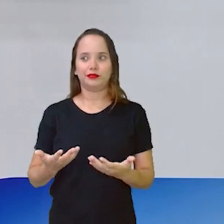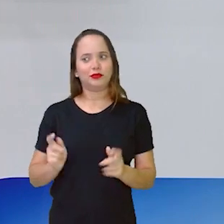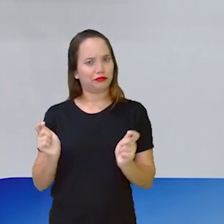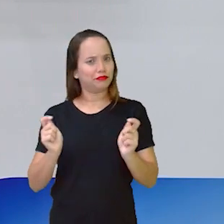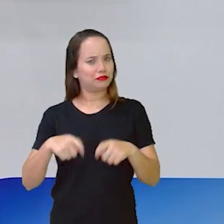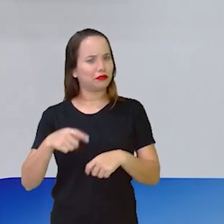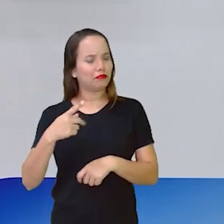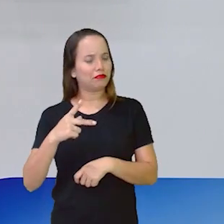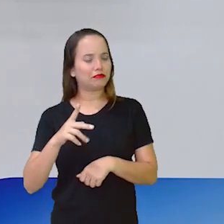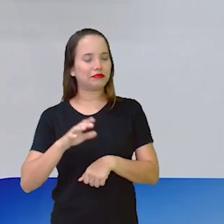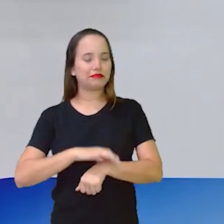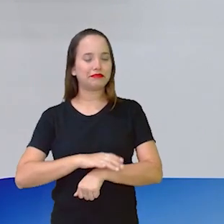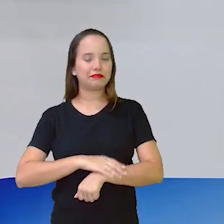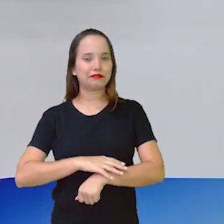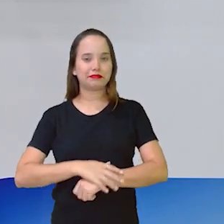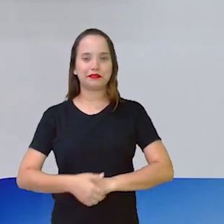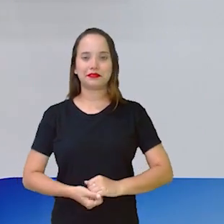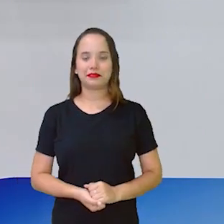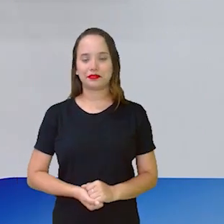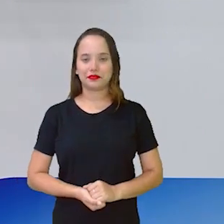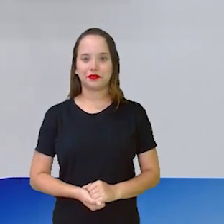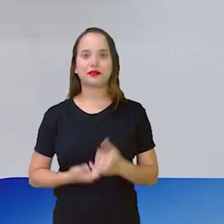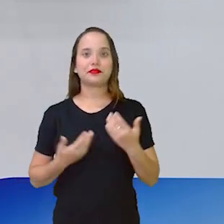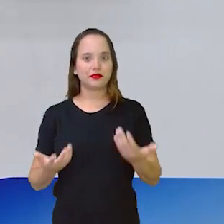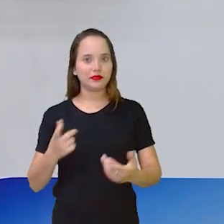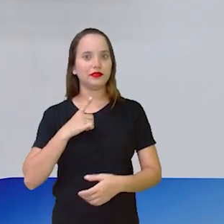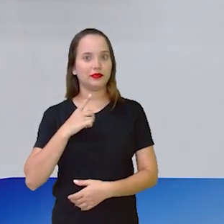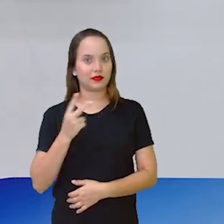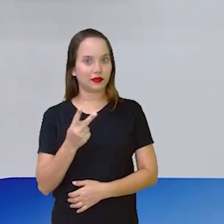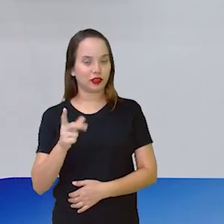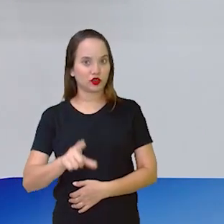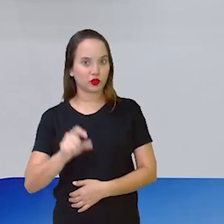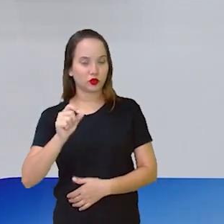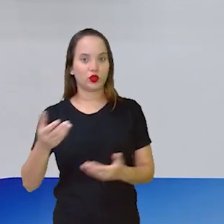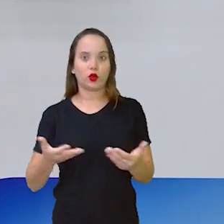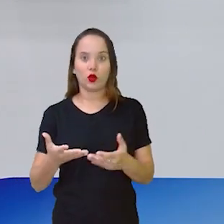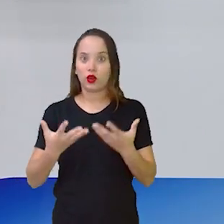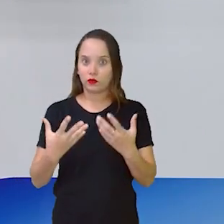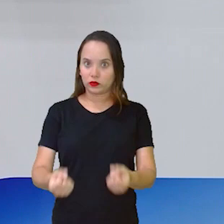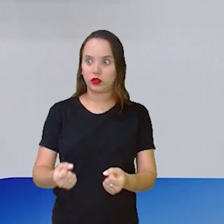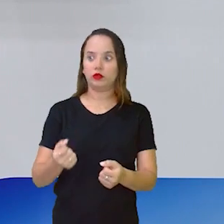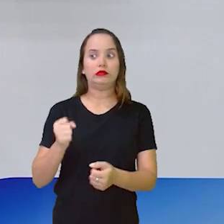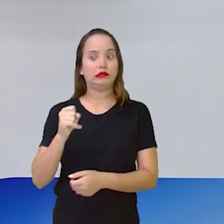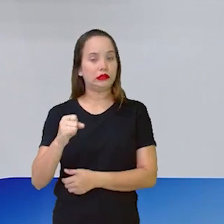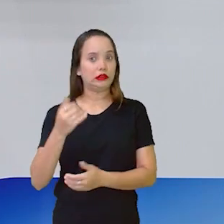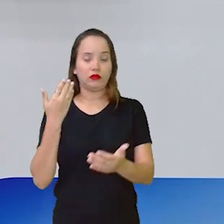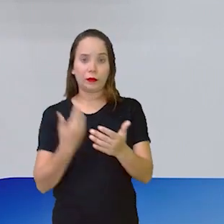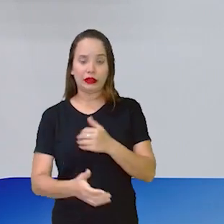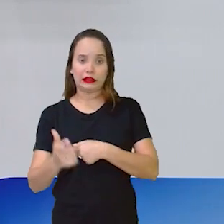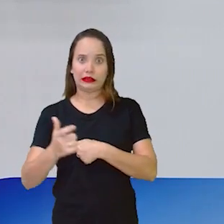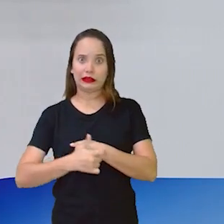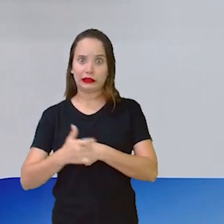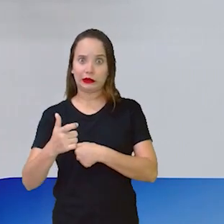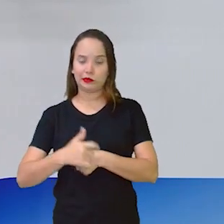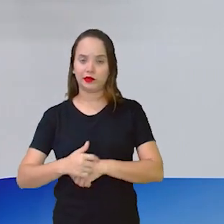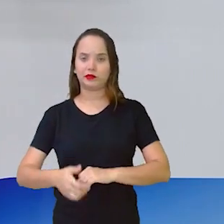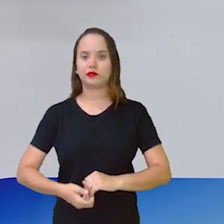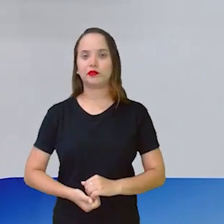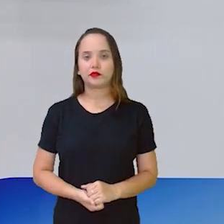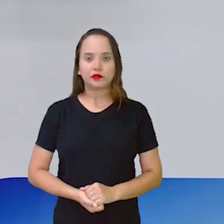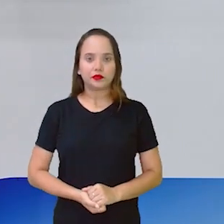da criança. Também fica bem legal. Então, eu trouxe as duas opções para vocês. Agora vamos lá, senão não vai dar tempo da gente fazer o nosso